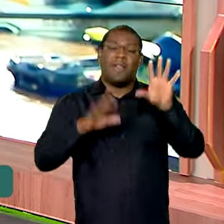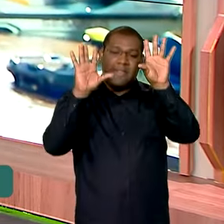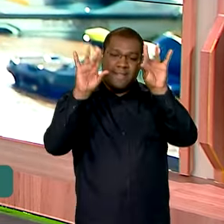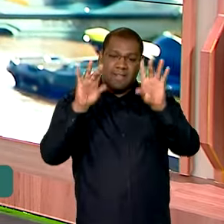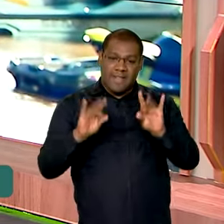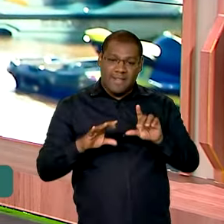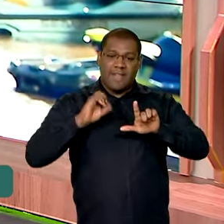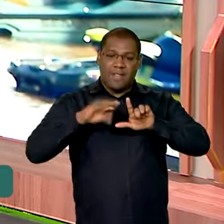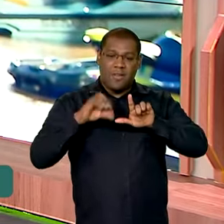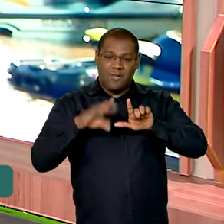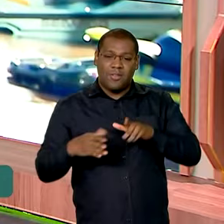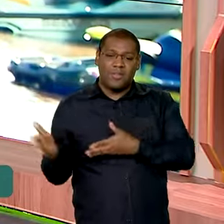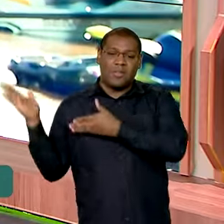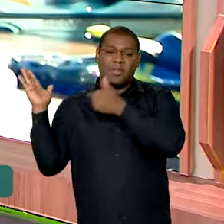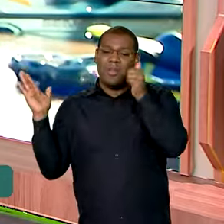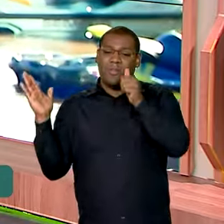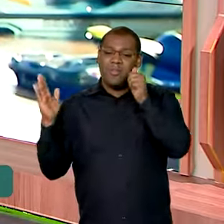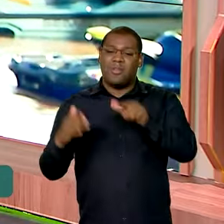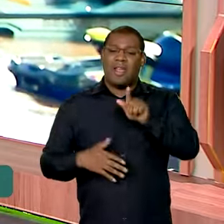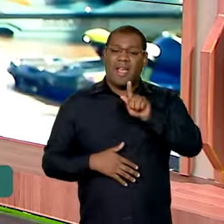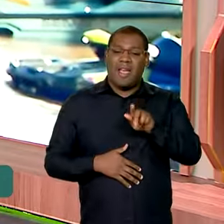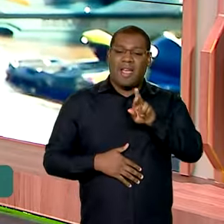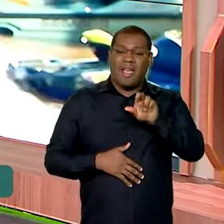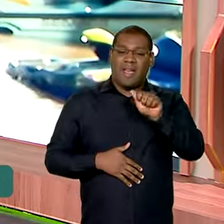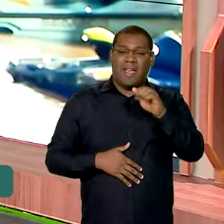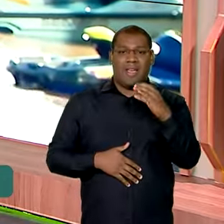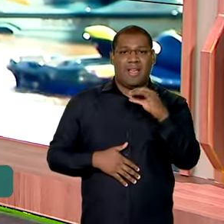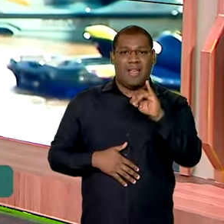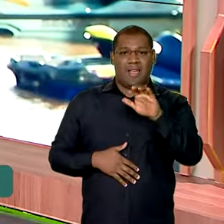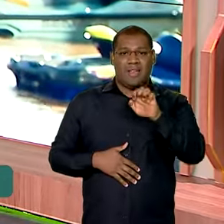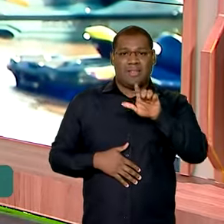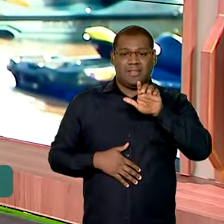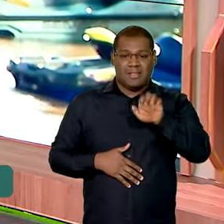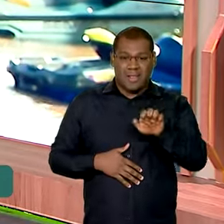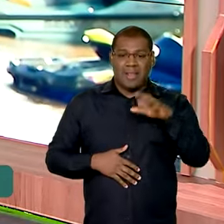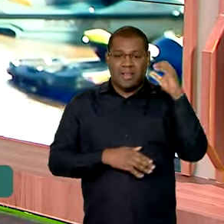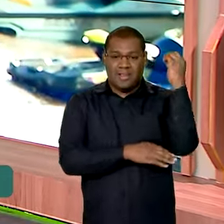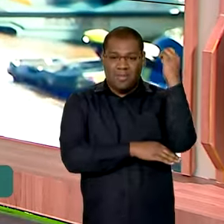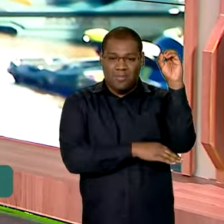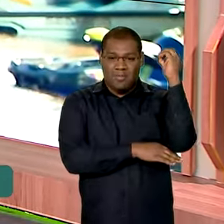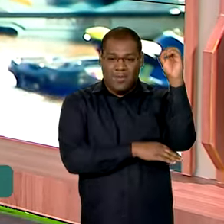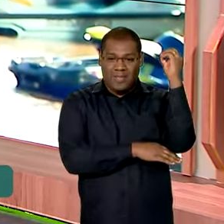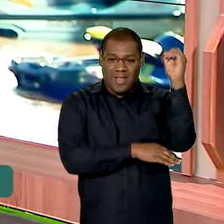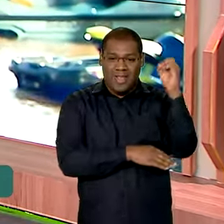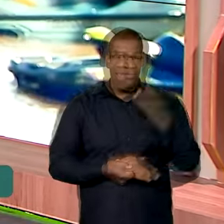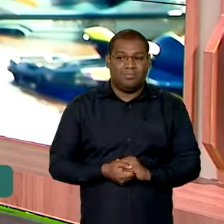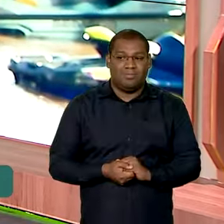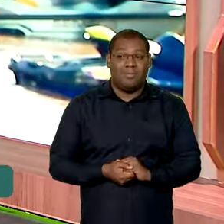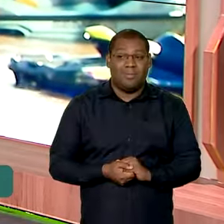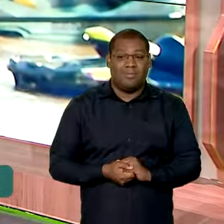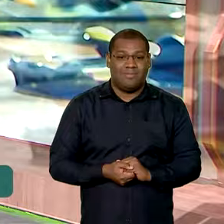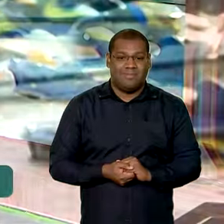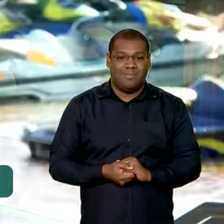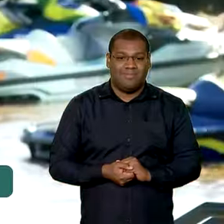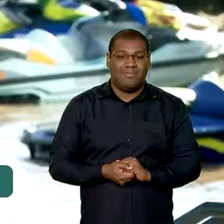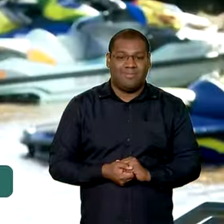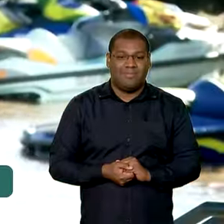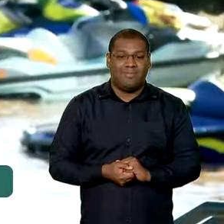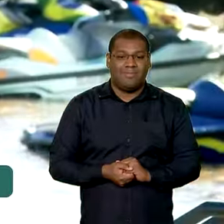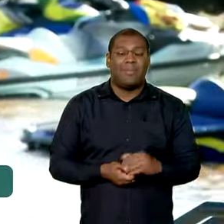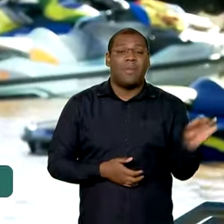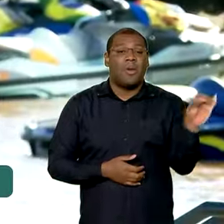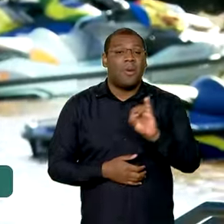repórter Graciele Bittencourt, que está lá em Porto Alegre, no Rio Grande do Sul. Olá, Graciele, é com você. Olá, Vanessa.